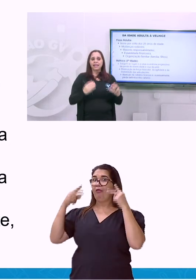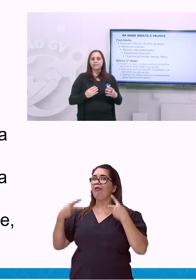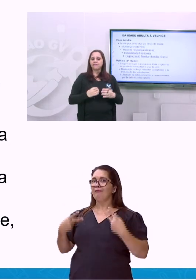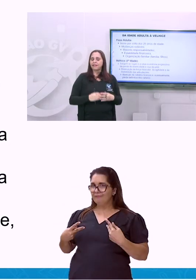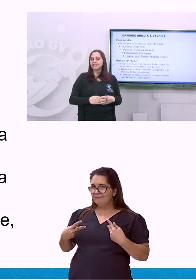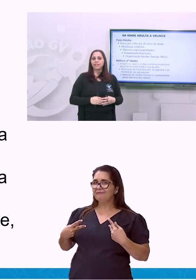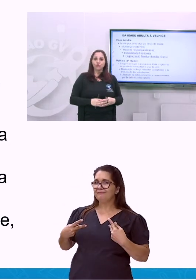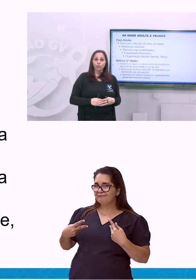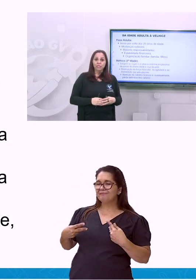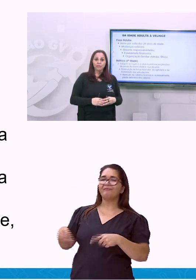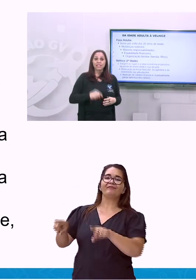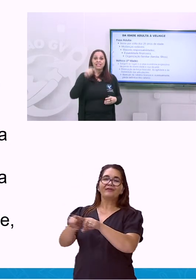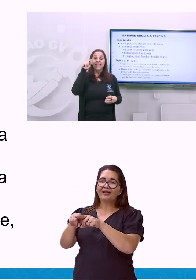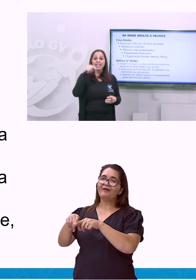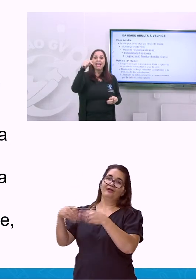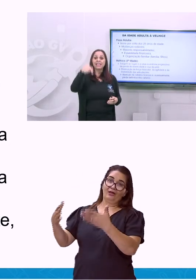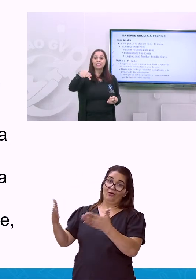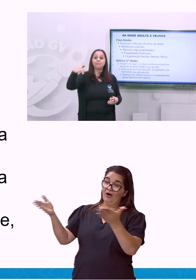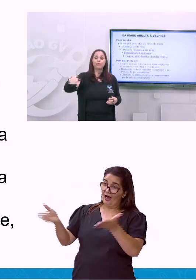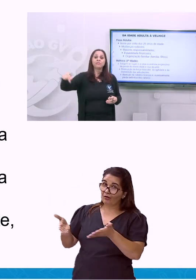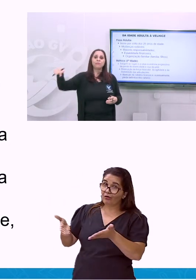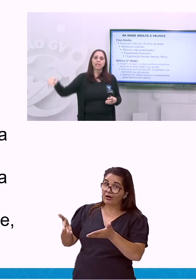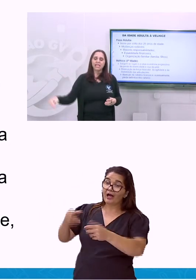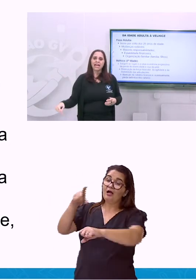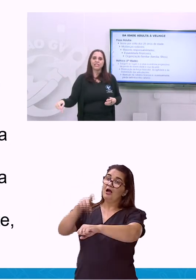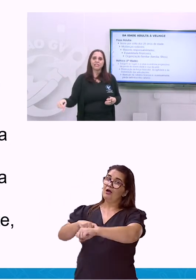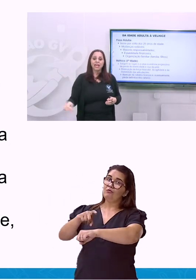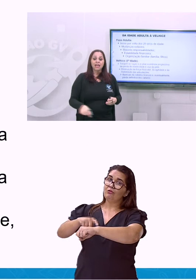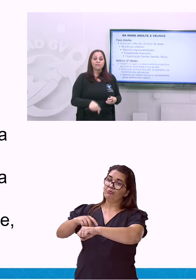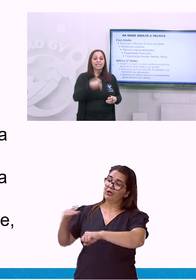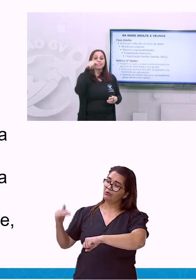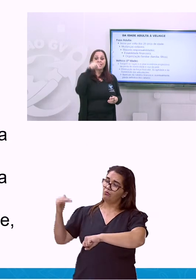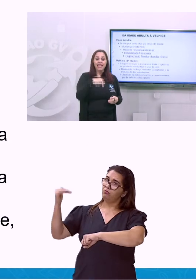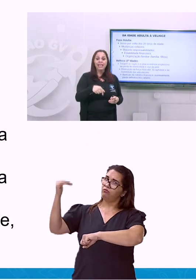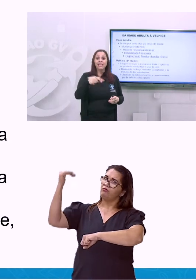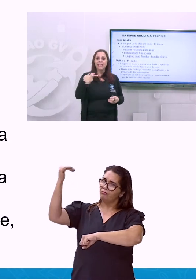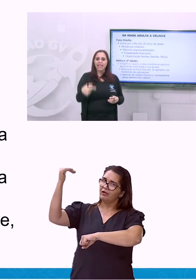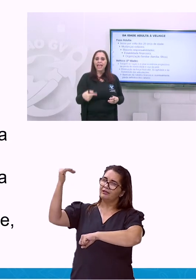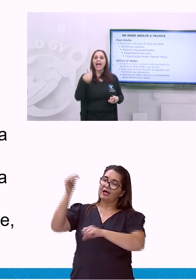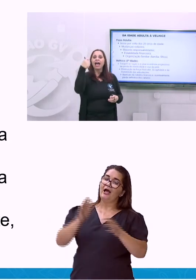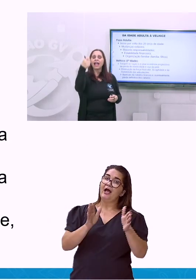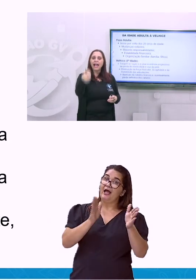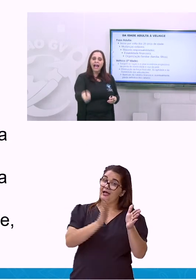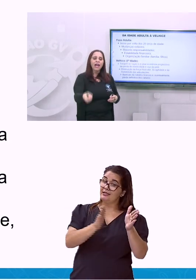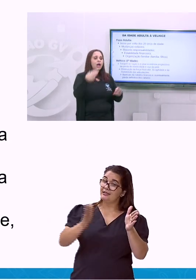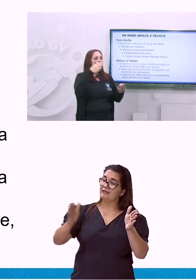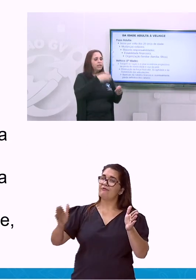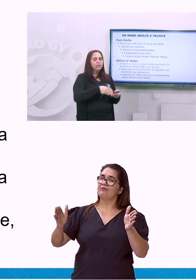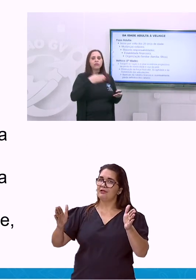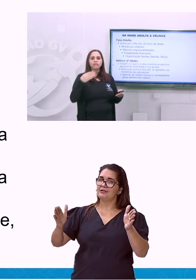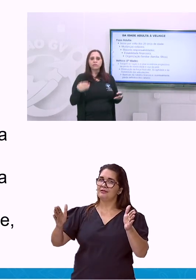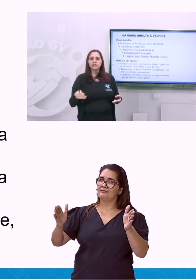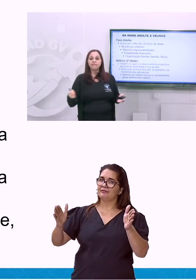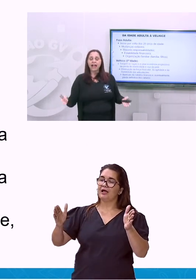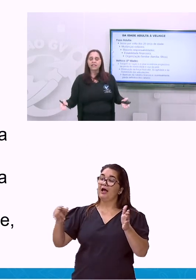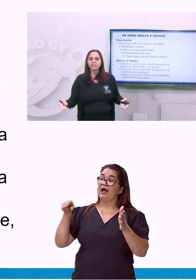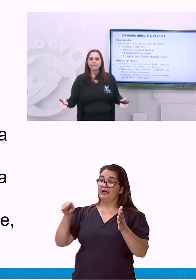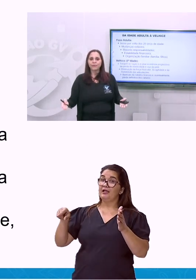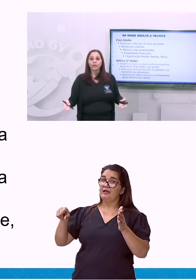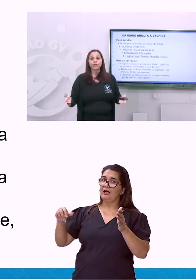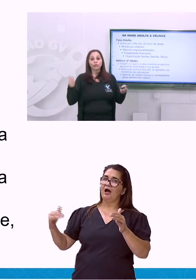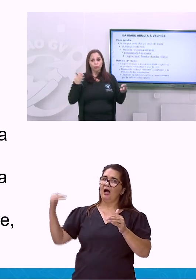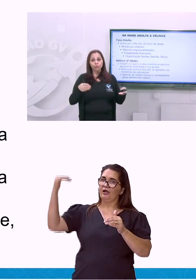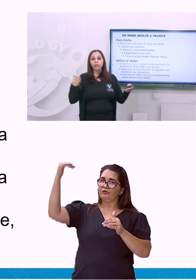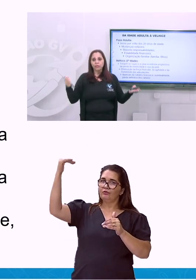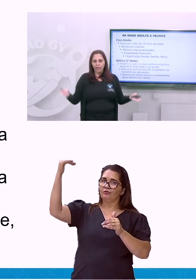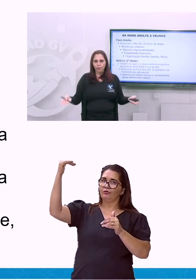nesta fase adulta. Você tem responsabilidades. Você tem que arcar com aquilo que você faz.